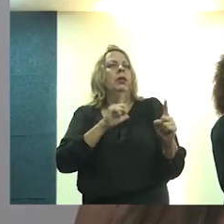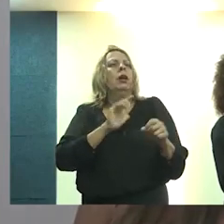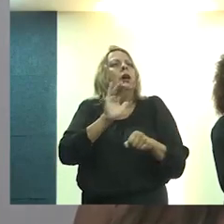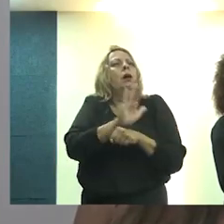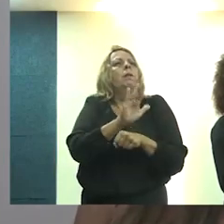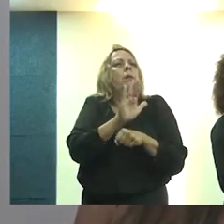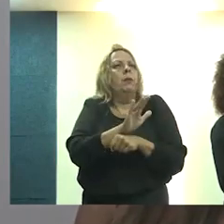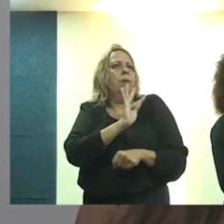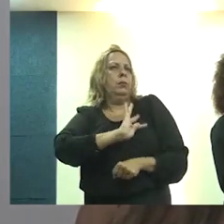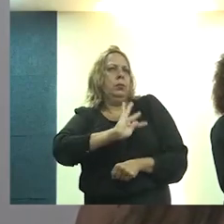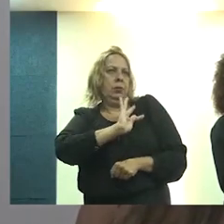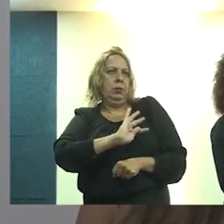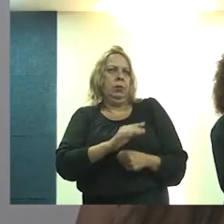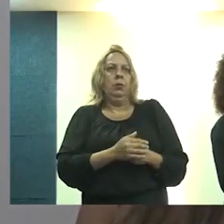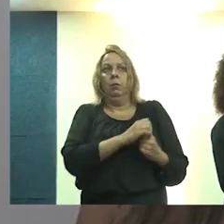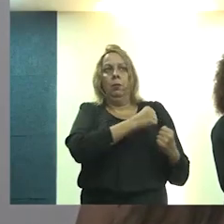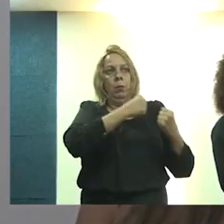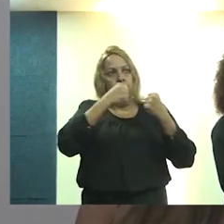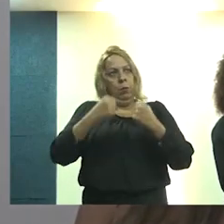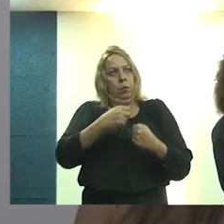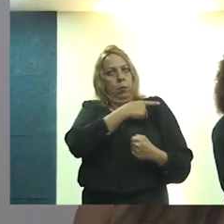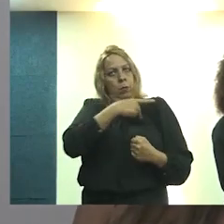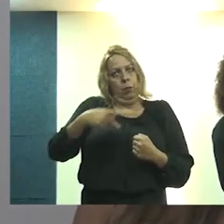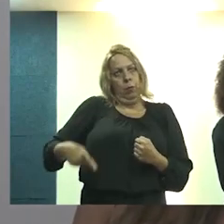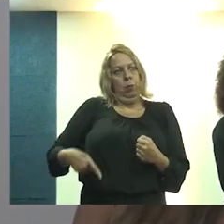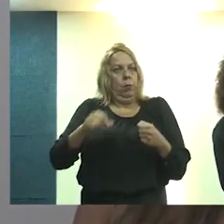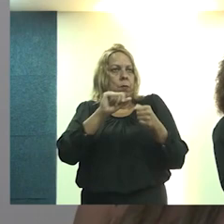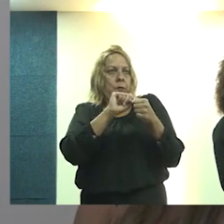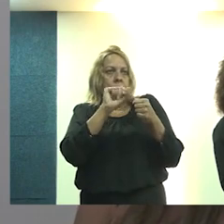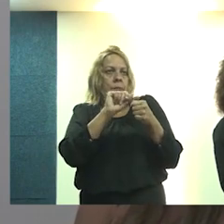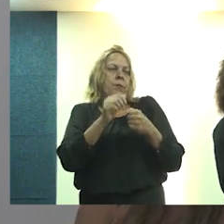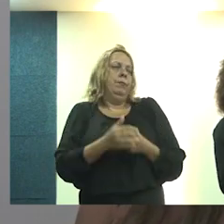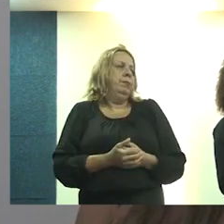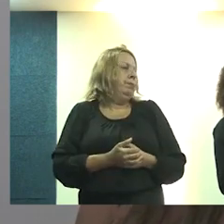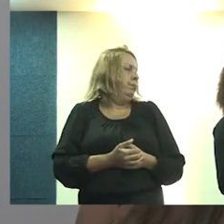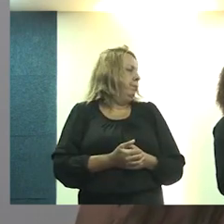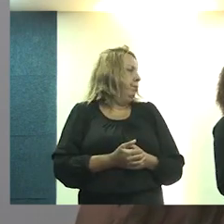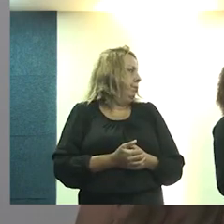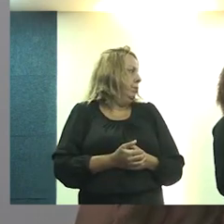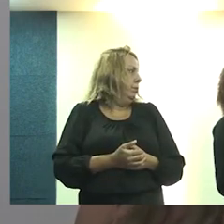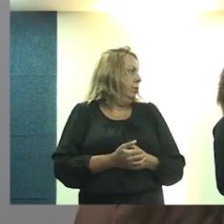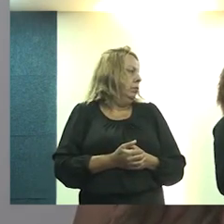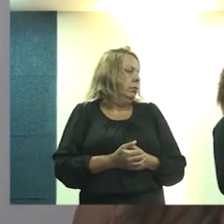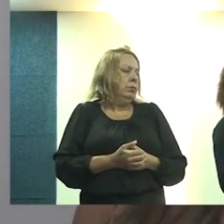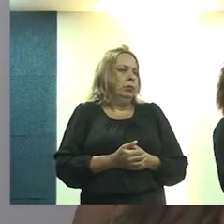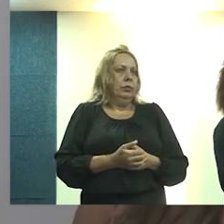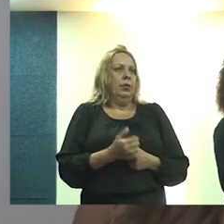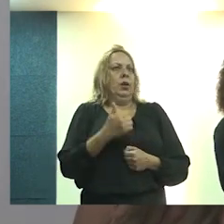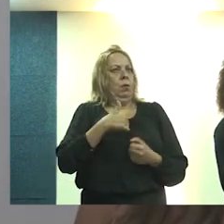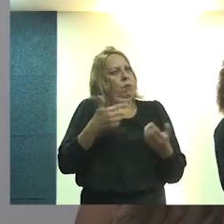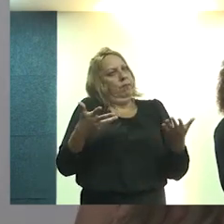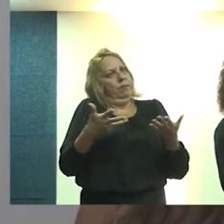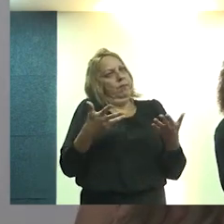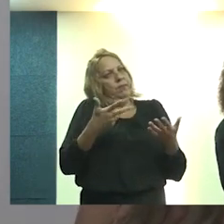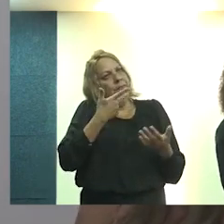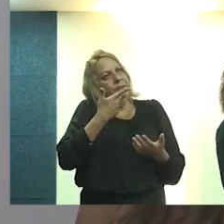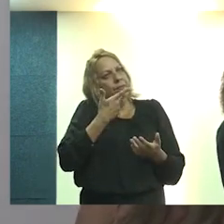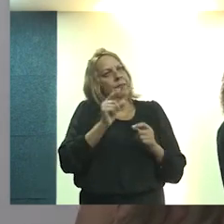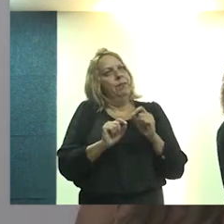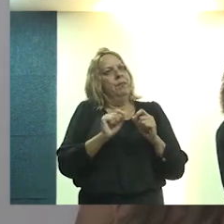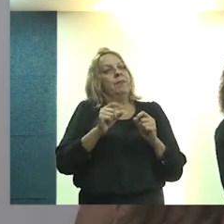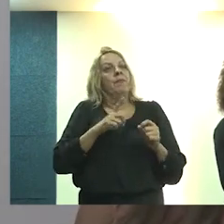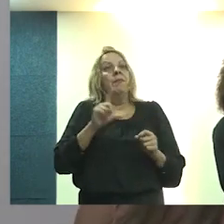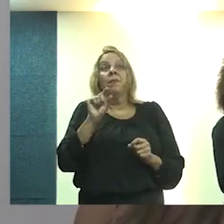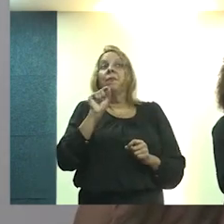técnica que o poder público tem que fazer. Eu confesso a todos e a todas